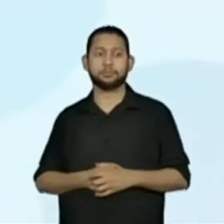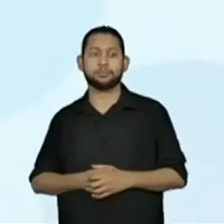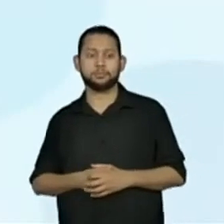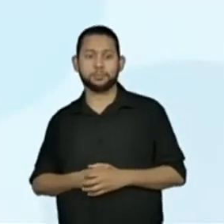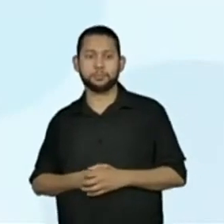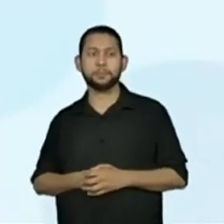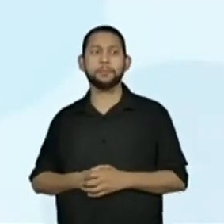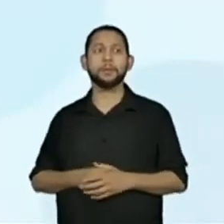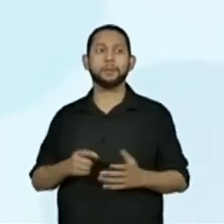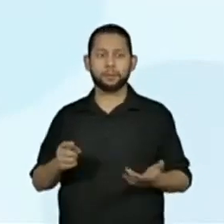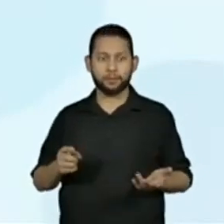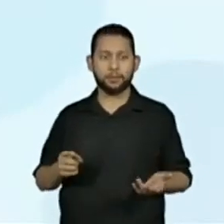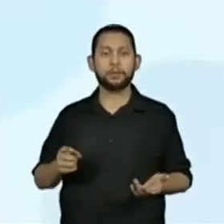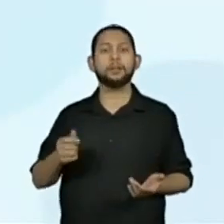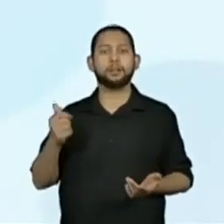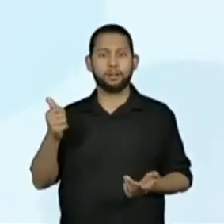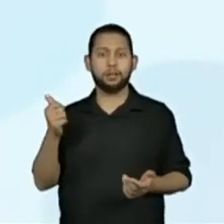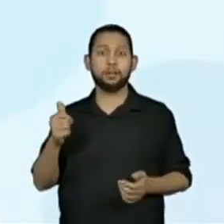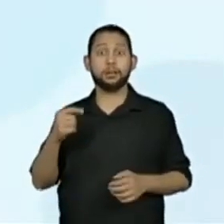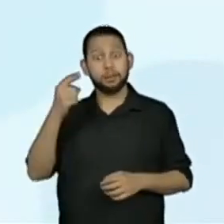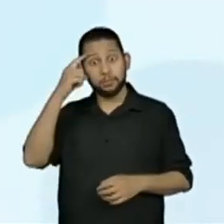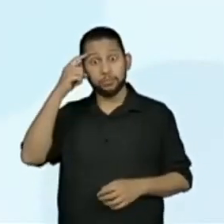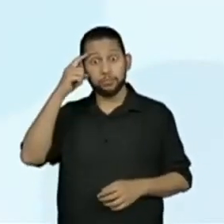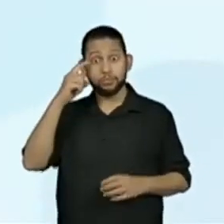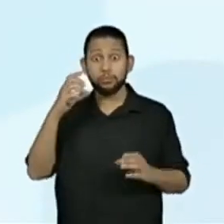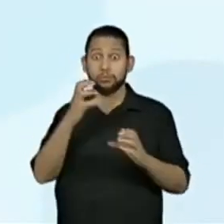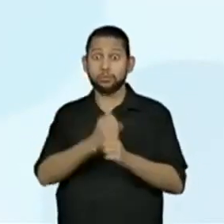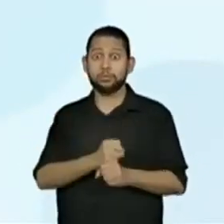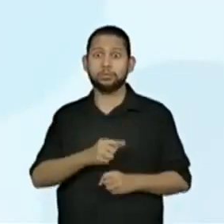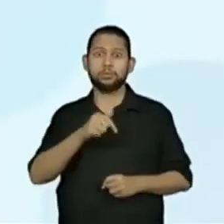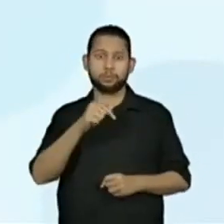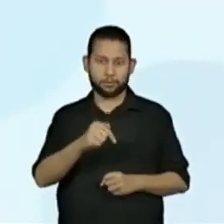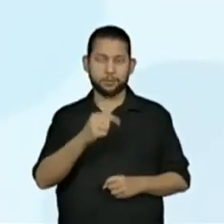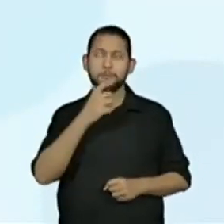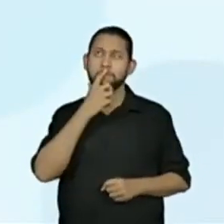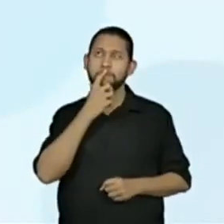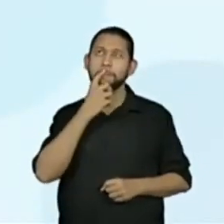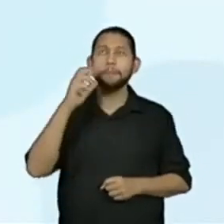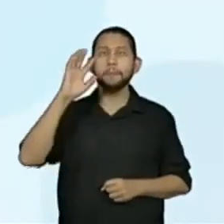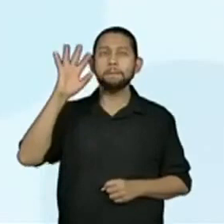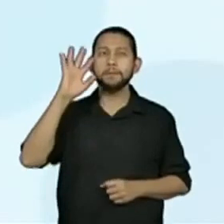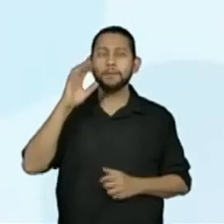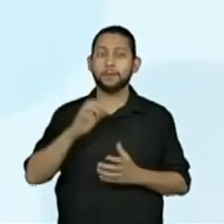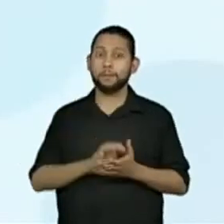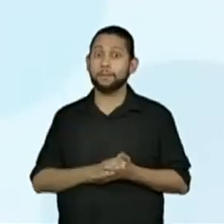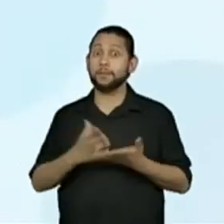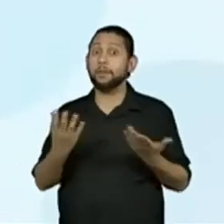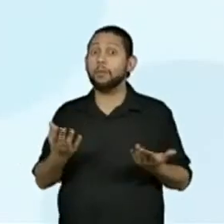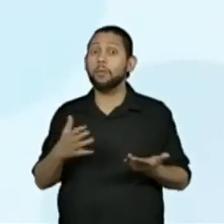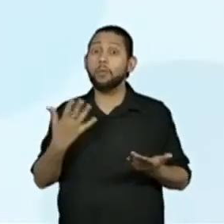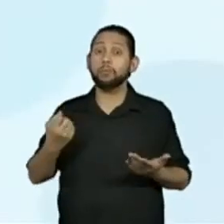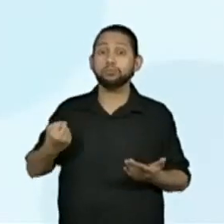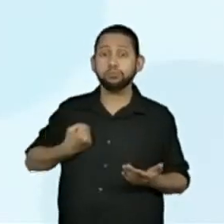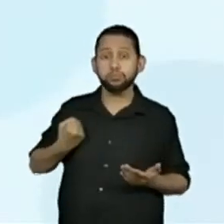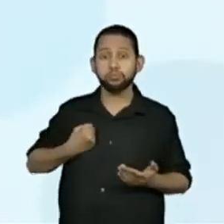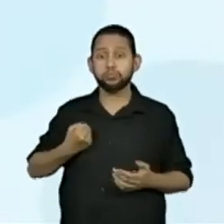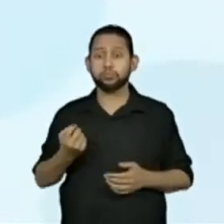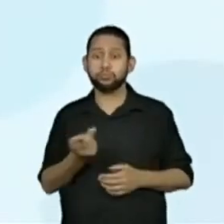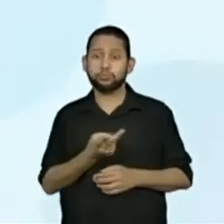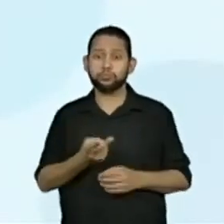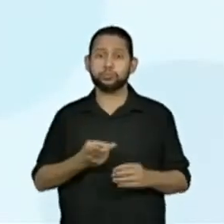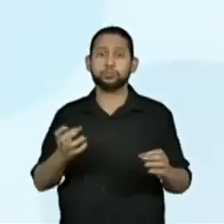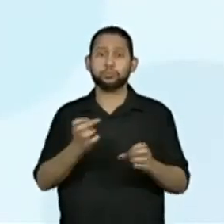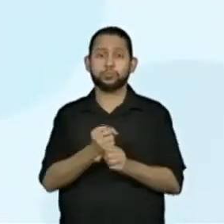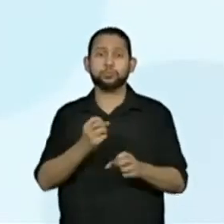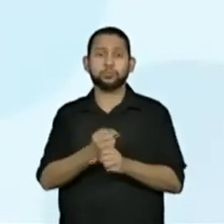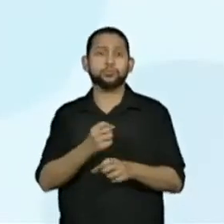escolheu a soma 7. Vamos, então, pensar aí e fazer aí as combinações e ver quem tem